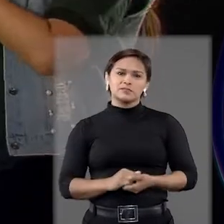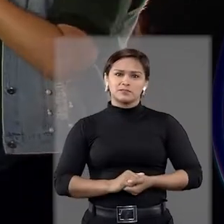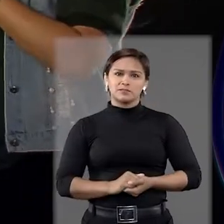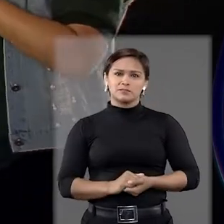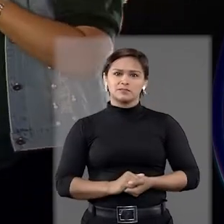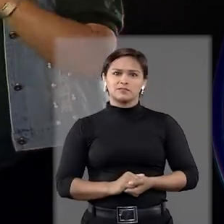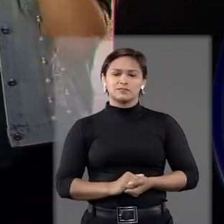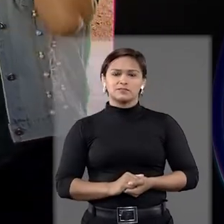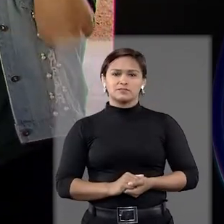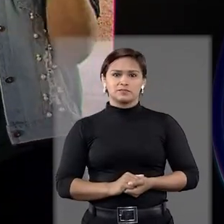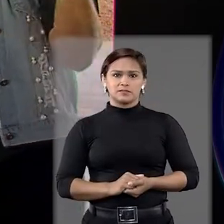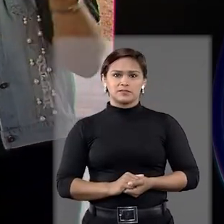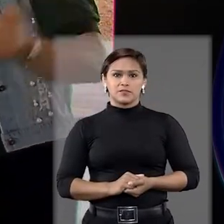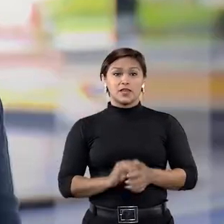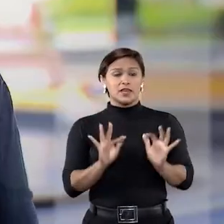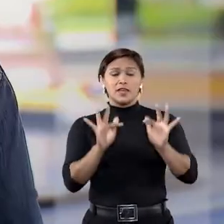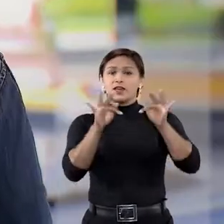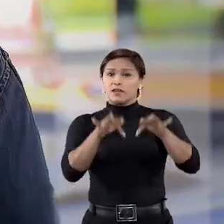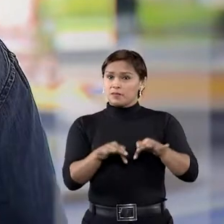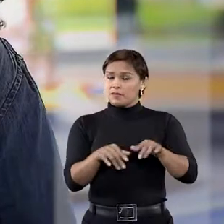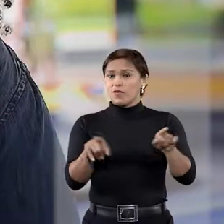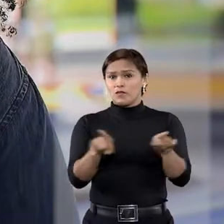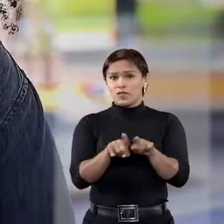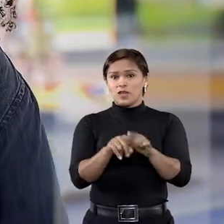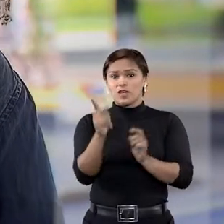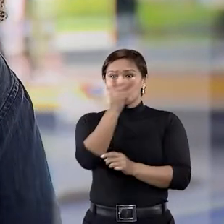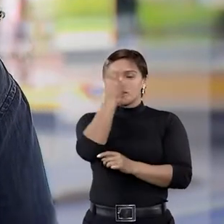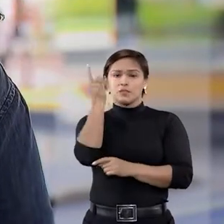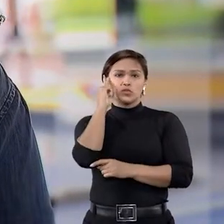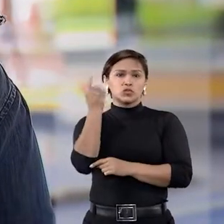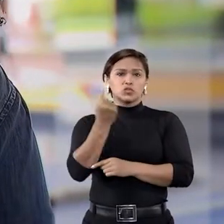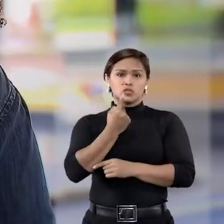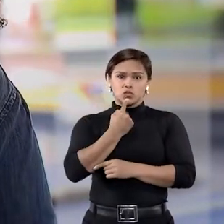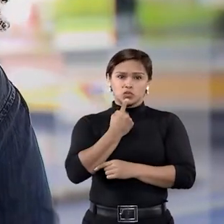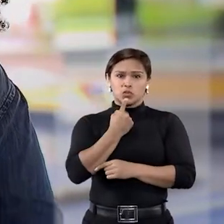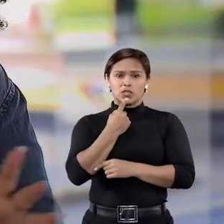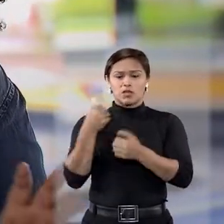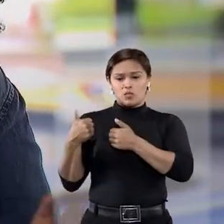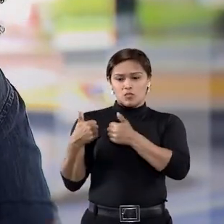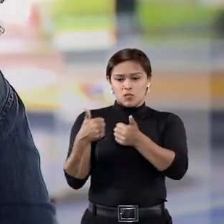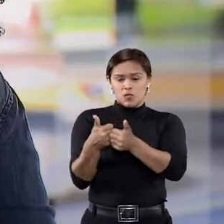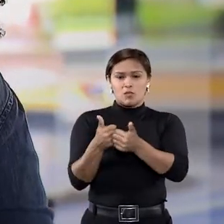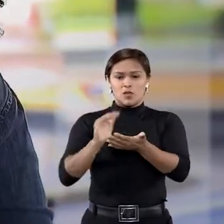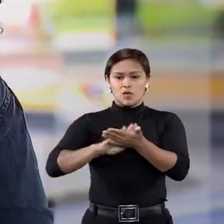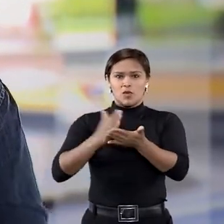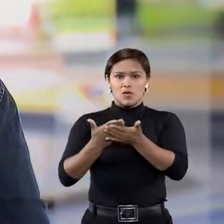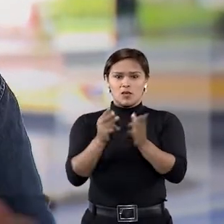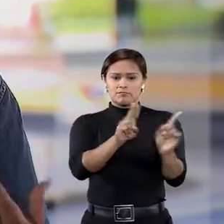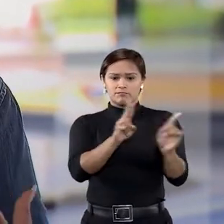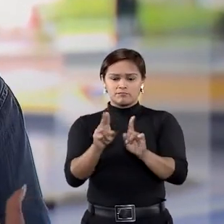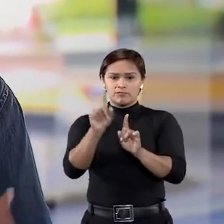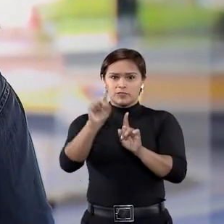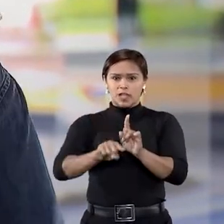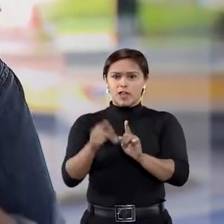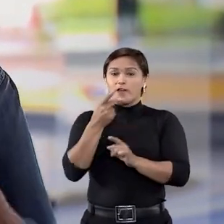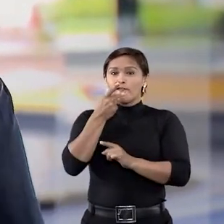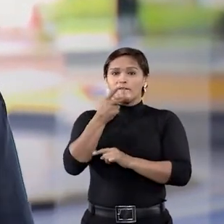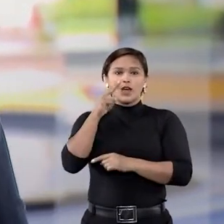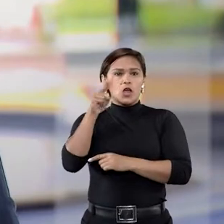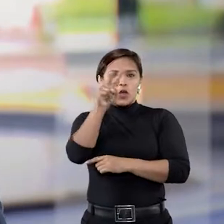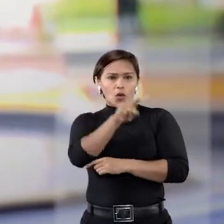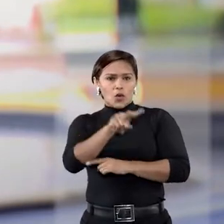Jovelice. Por nada. Obrigada a todos. Por fim, ainda que a pessoa surda esteja acompanhada por um intérprete,